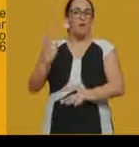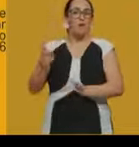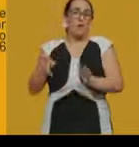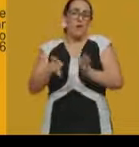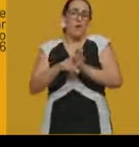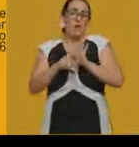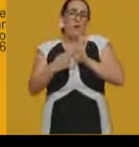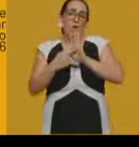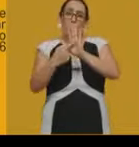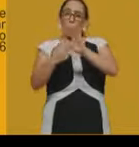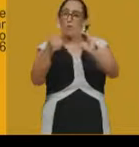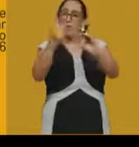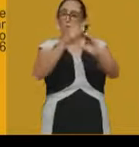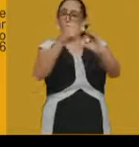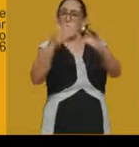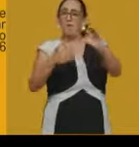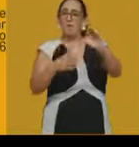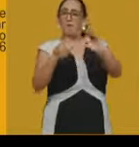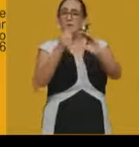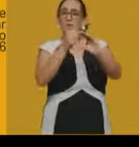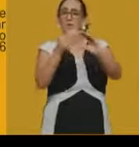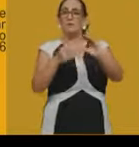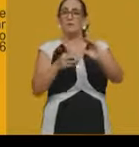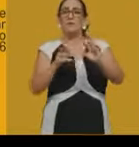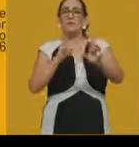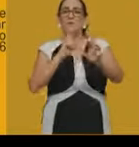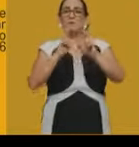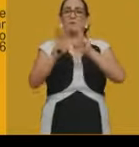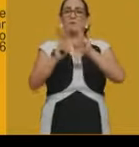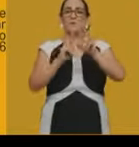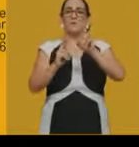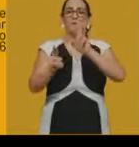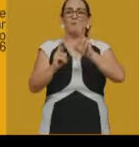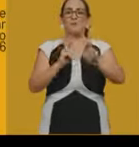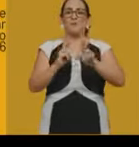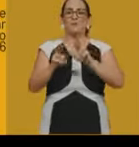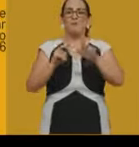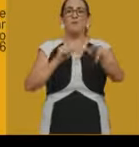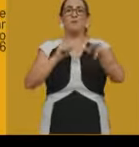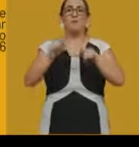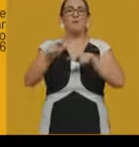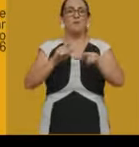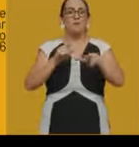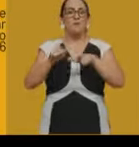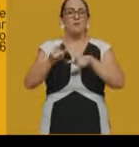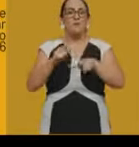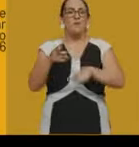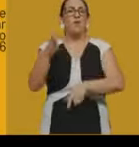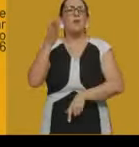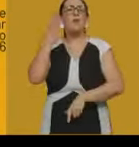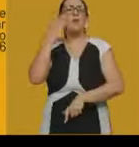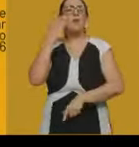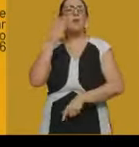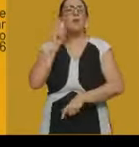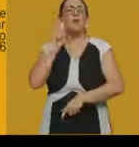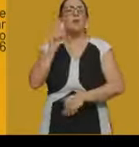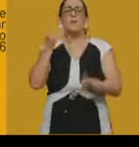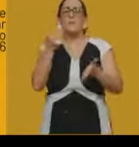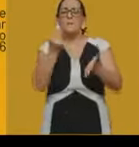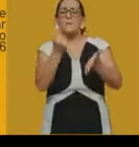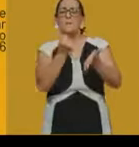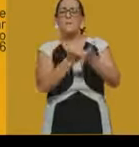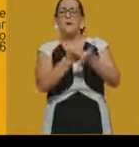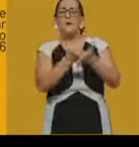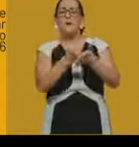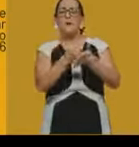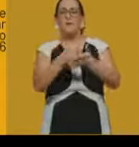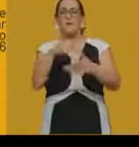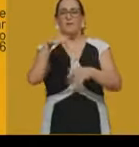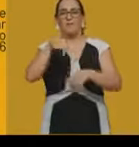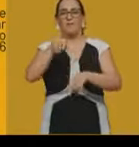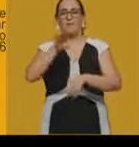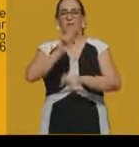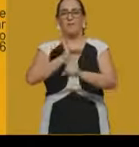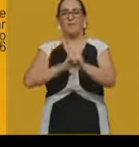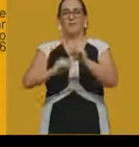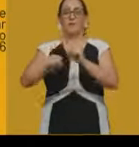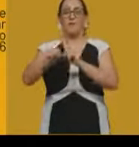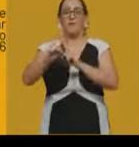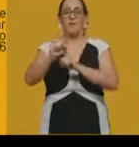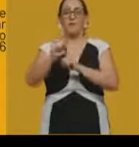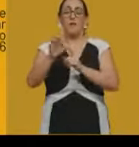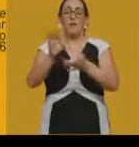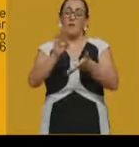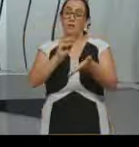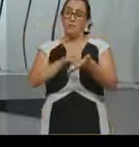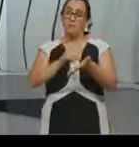trabalhistas também. A gente entende que fica até mesmo impregnado, né? Na nossa sociedade, a ausência de uma